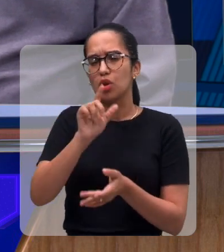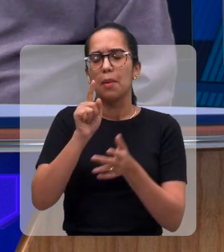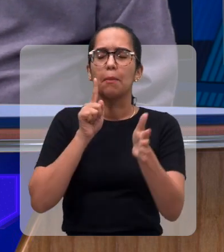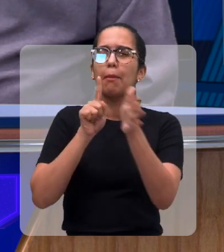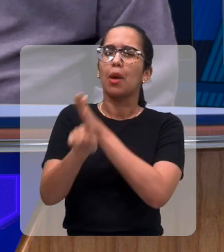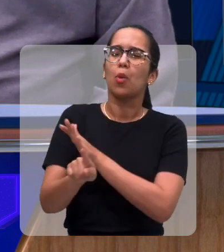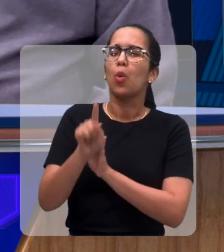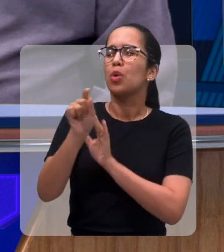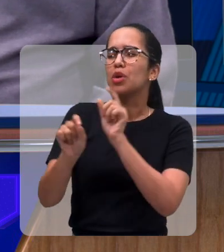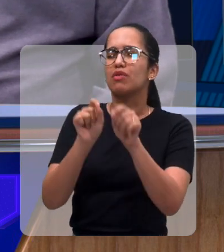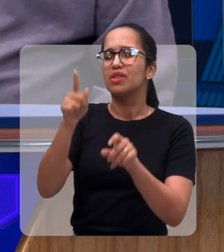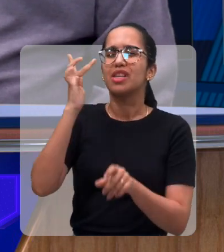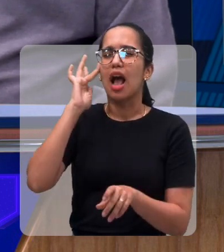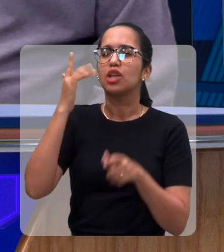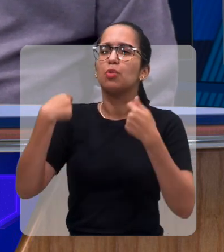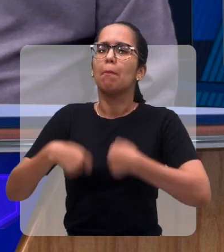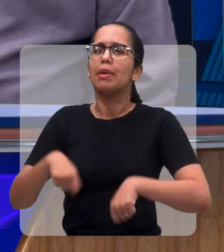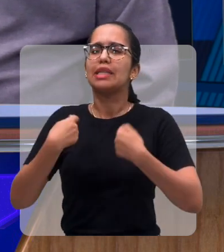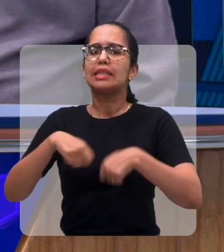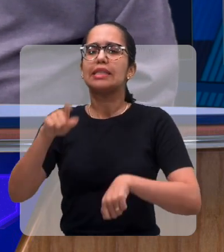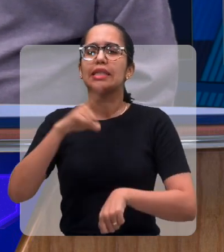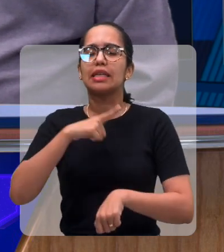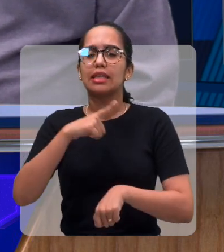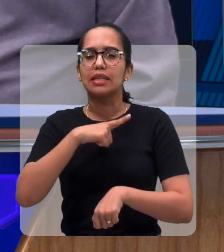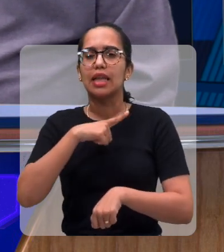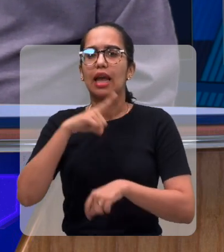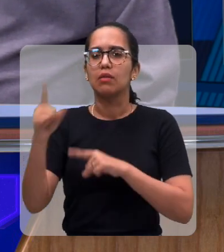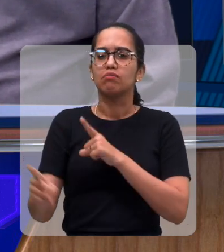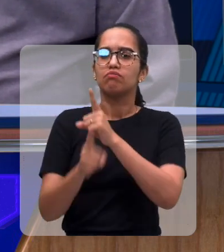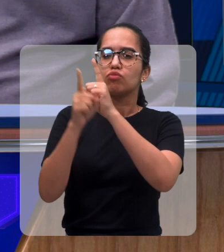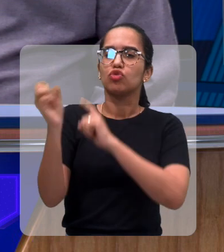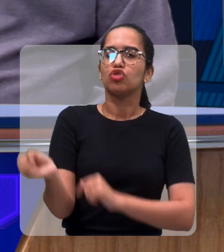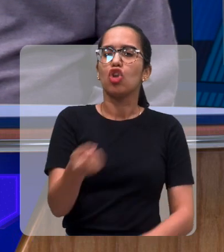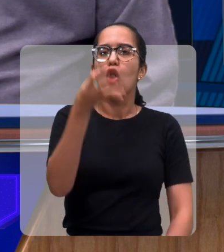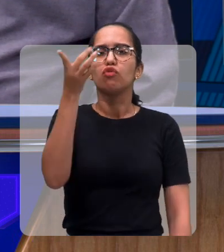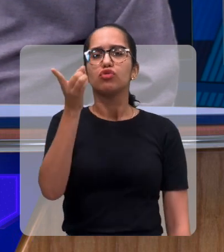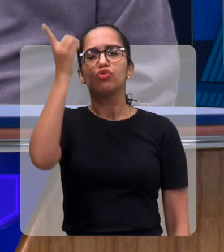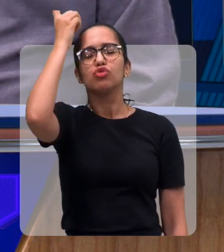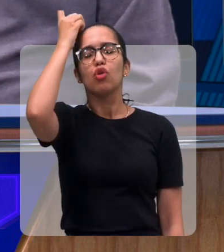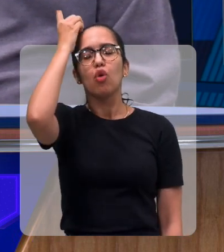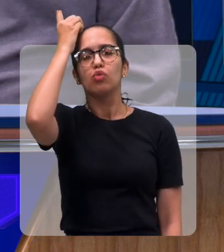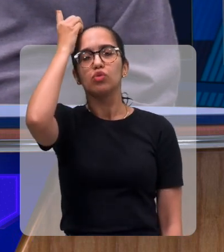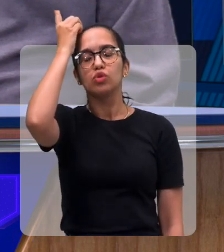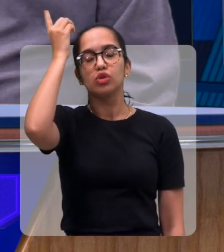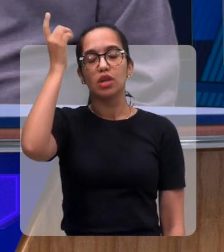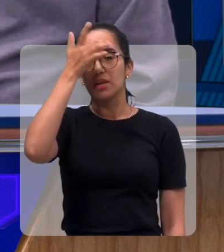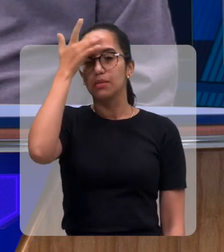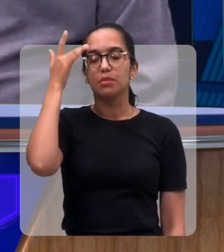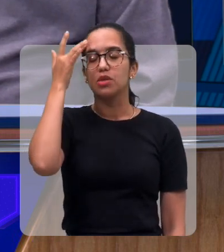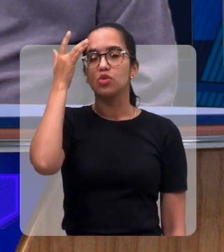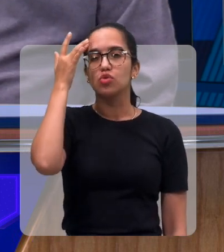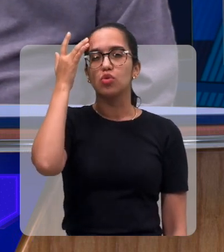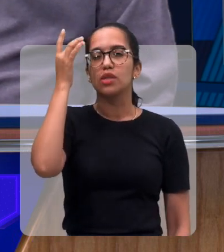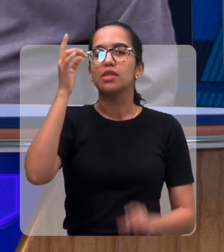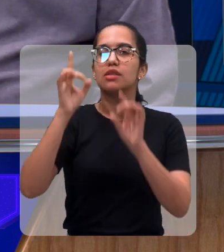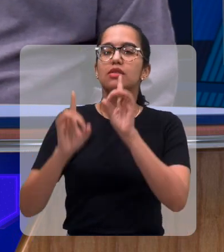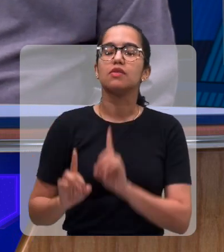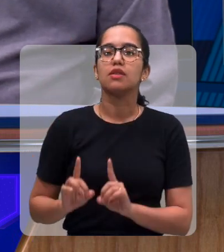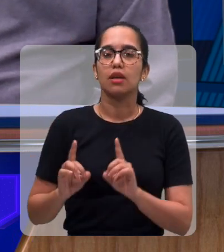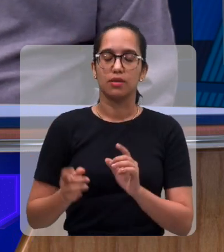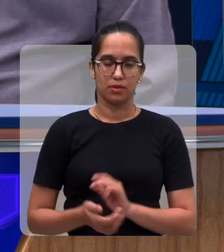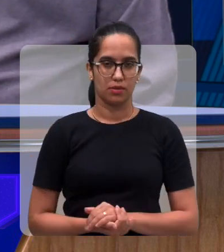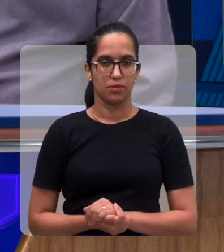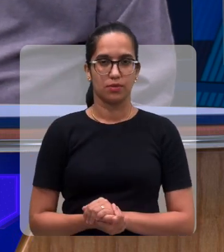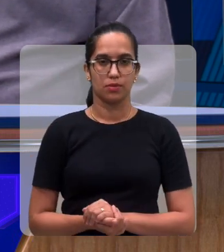faltando para que tenhamos descoberta de novos talentos de pessoas com deficiência?